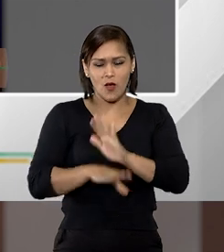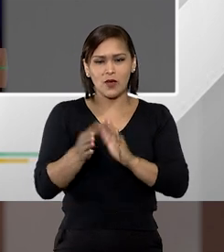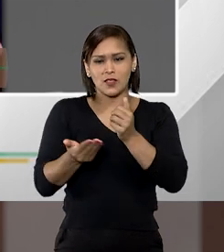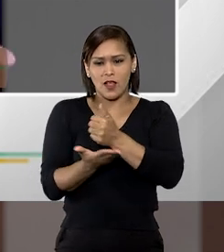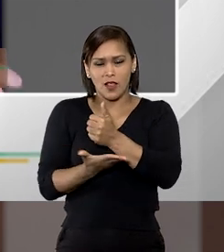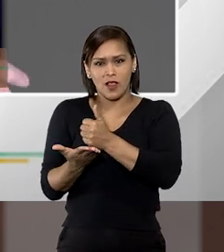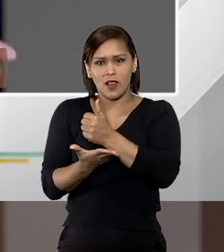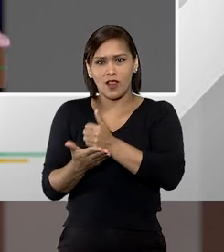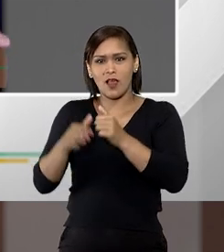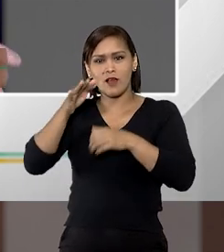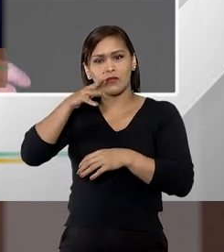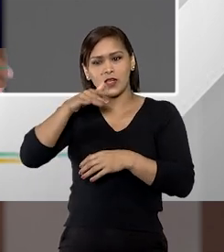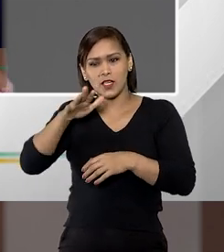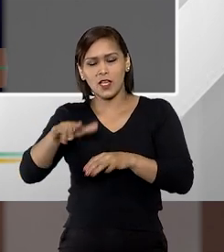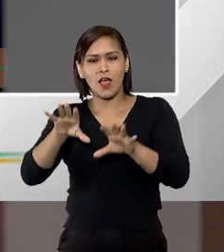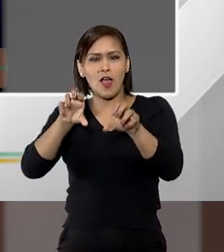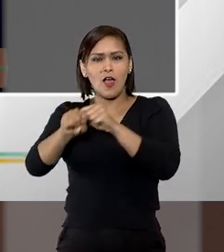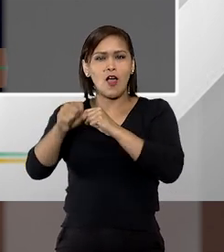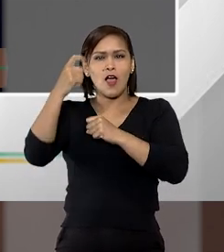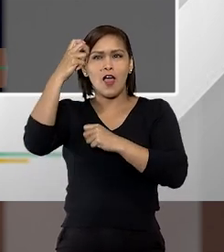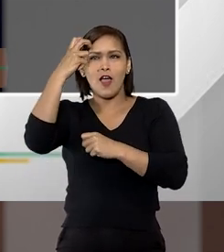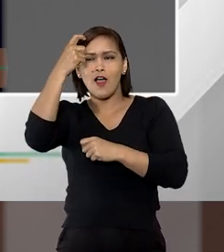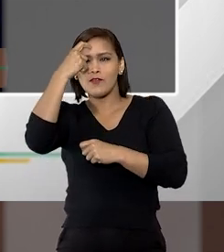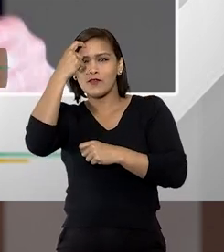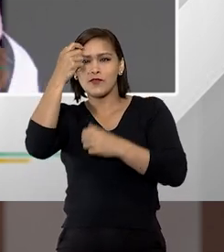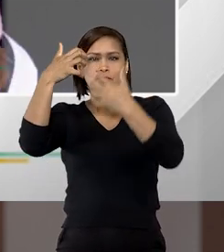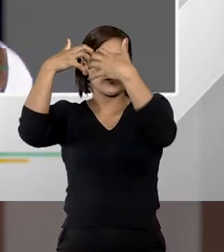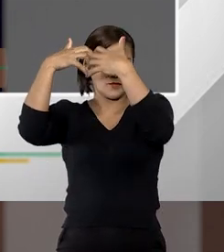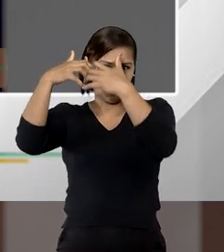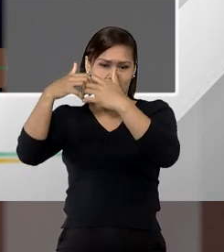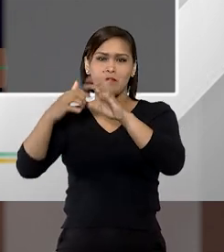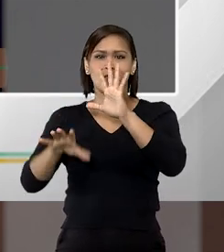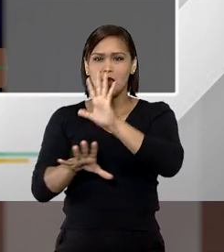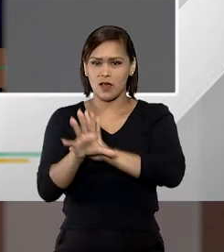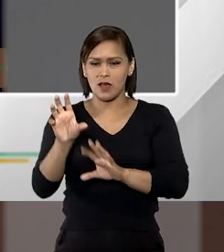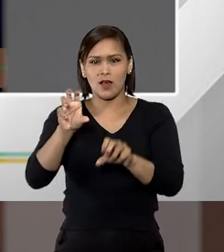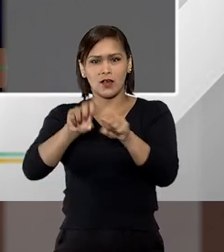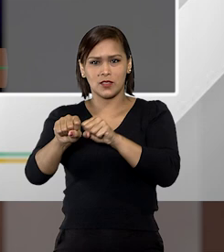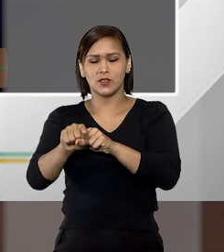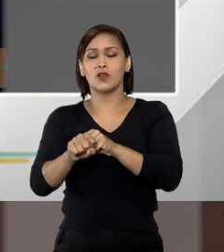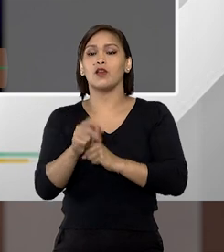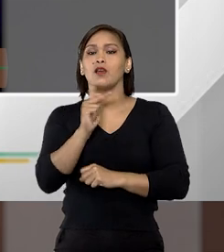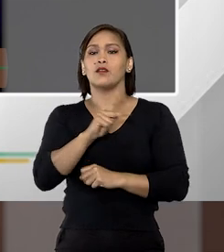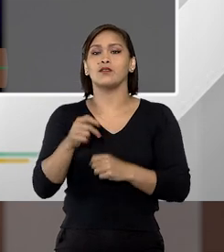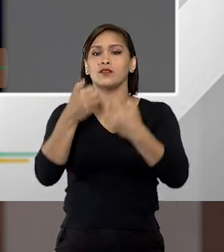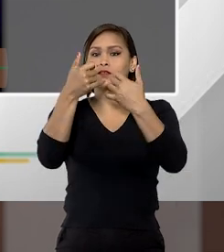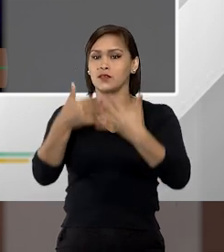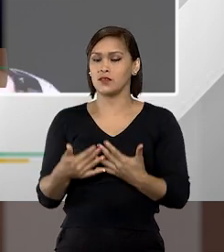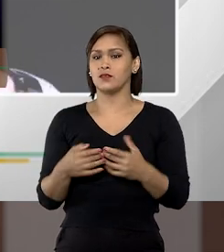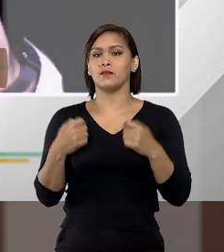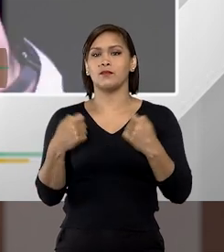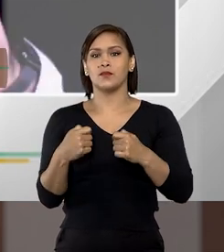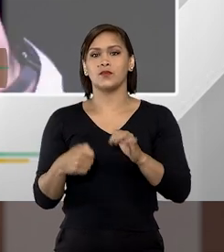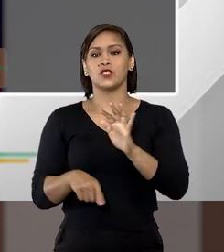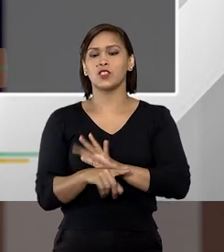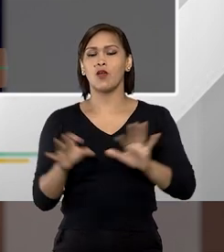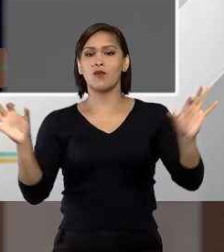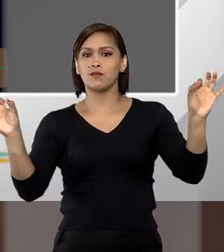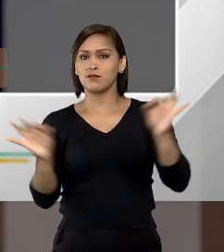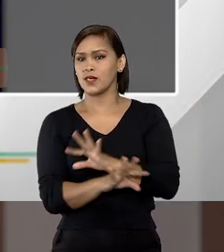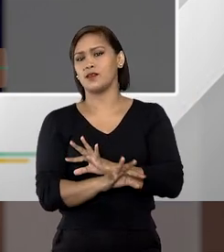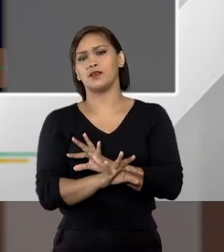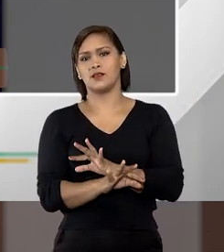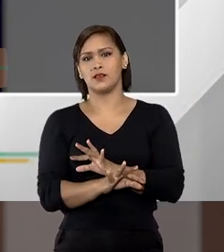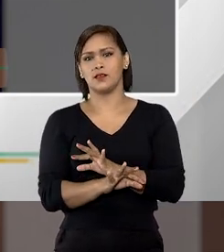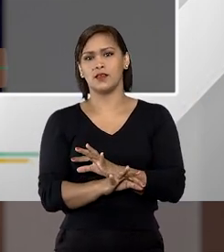quando a criança ainda está formando a sua personalidade como a professora Alice colocou a gente tem que dar um basta